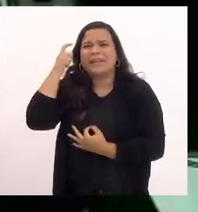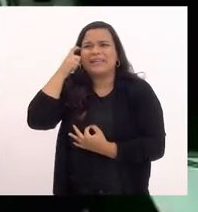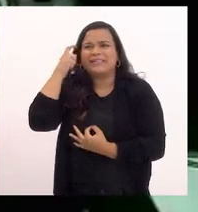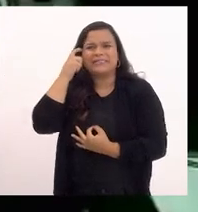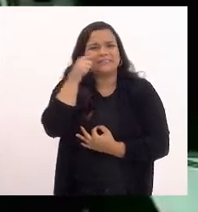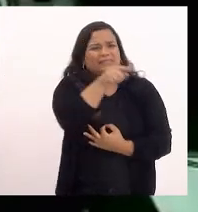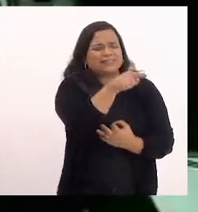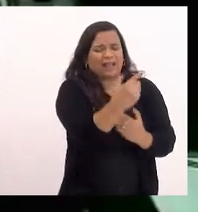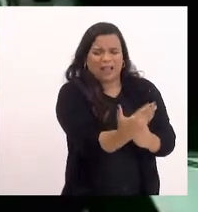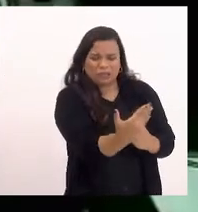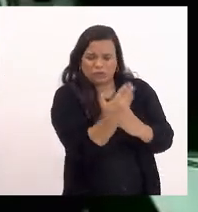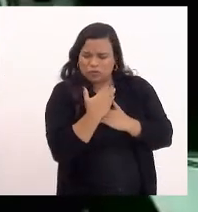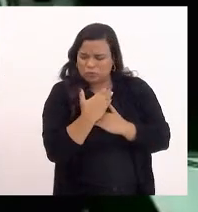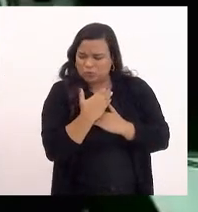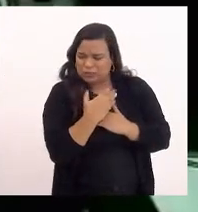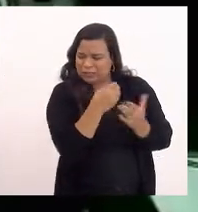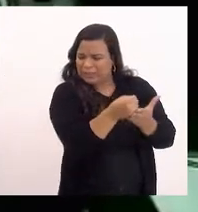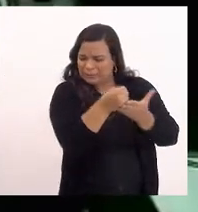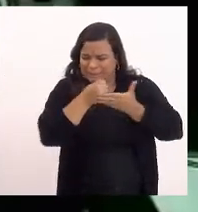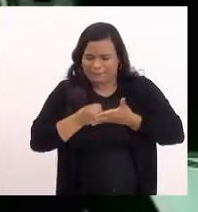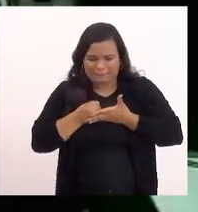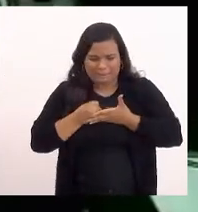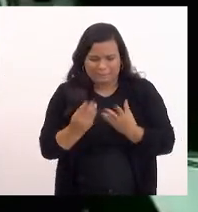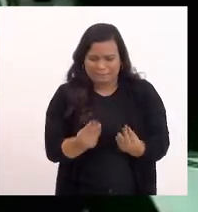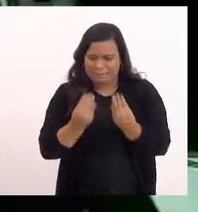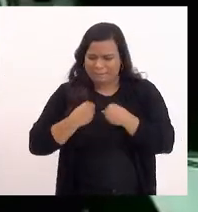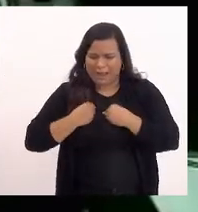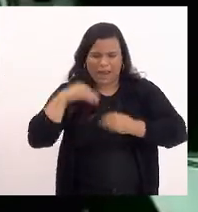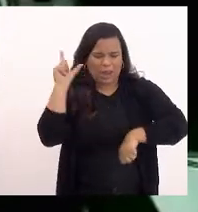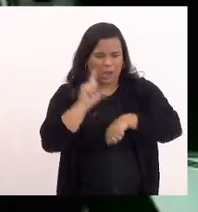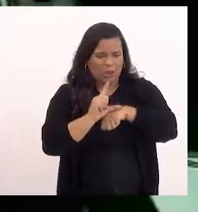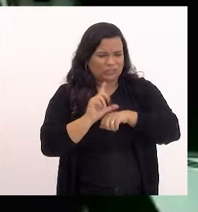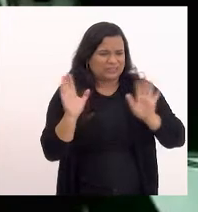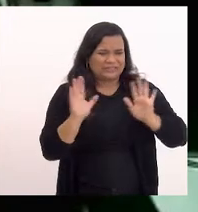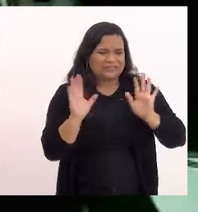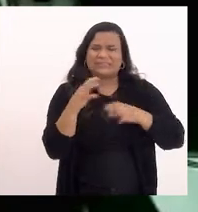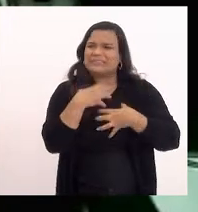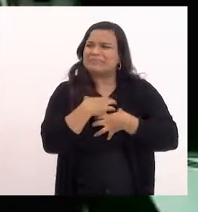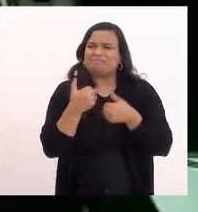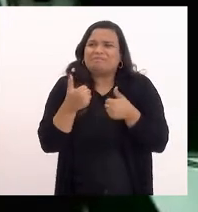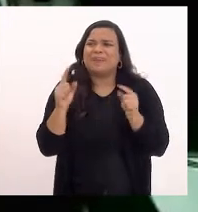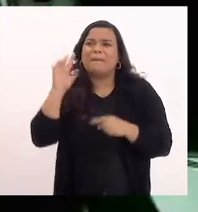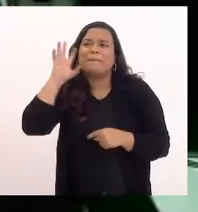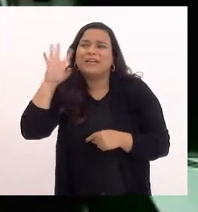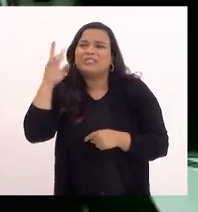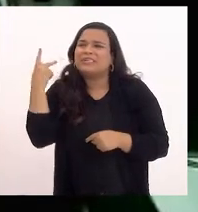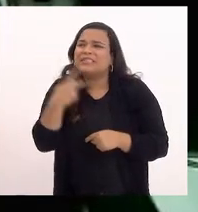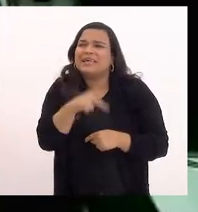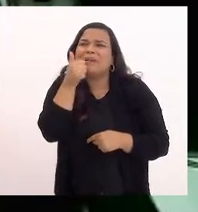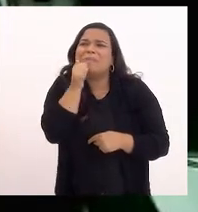reparação real né você imagina para a mãe de Moise ficar ali